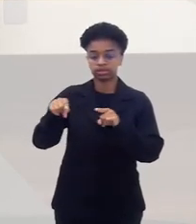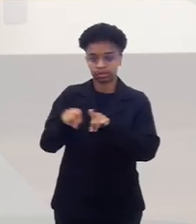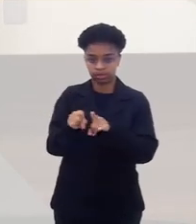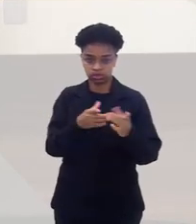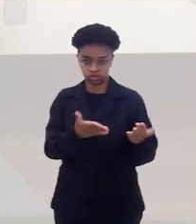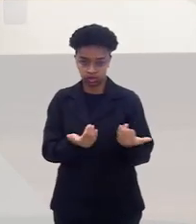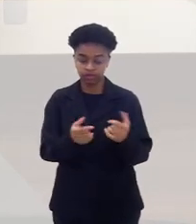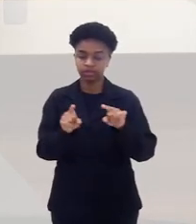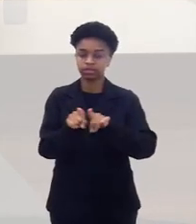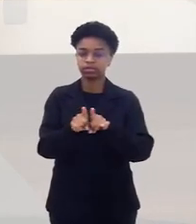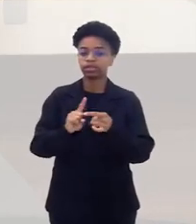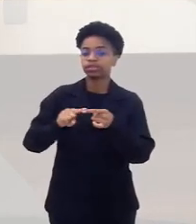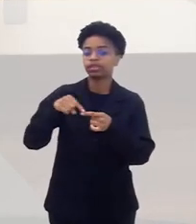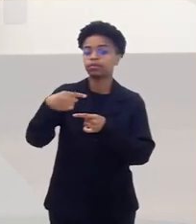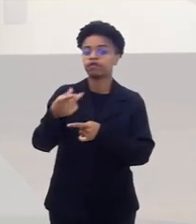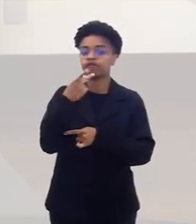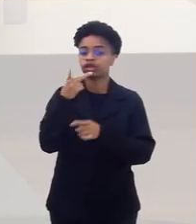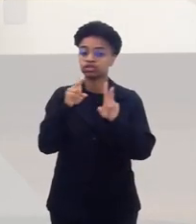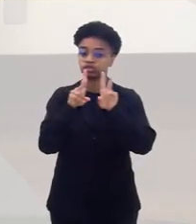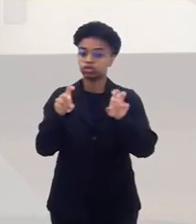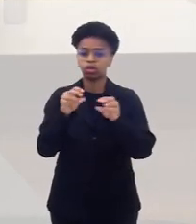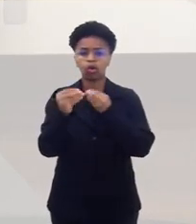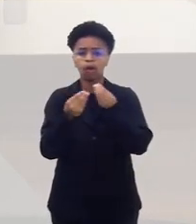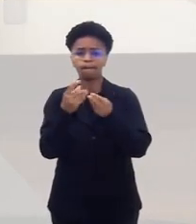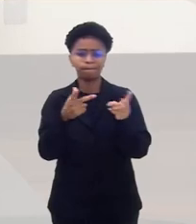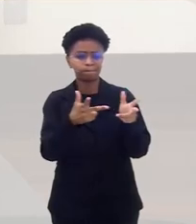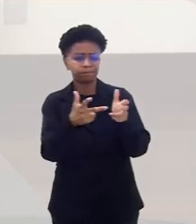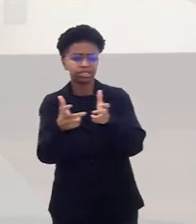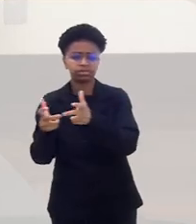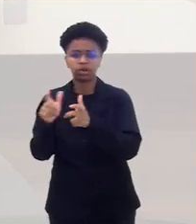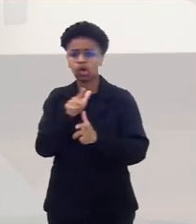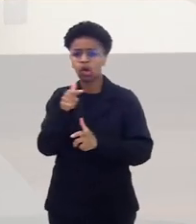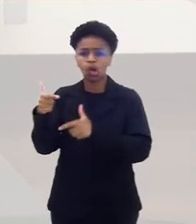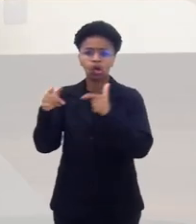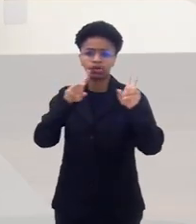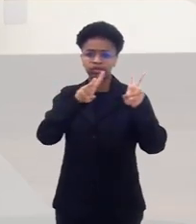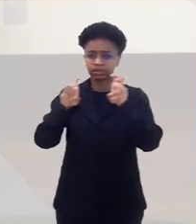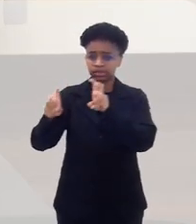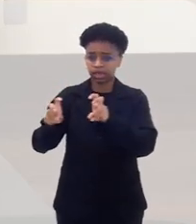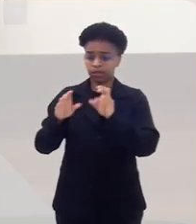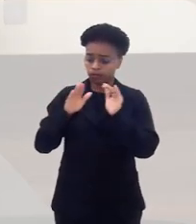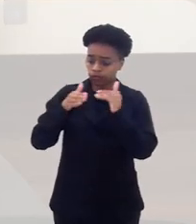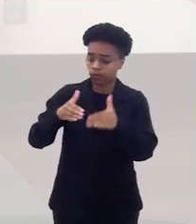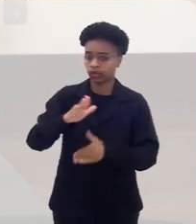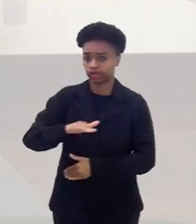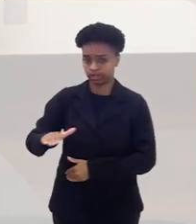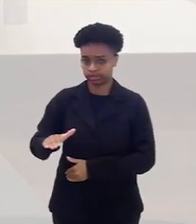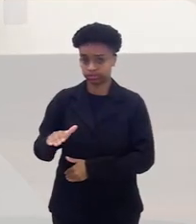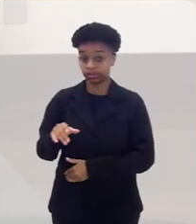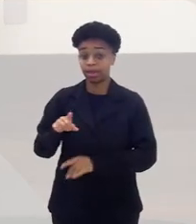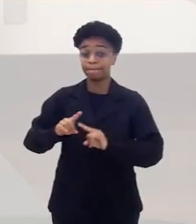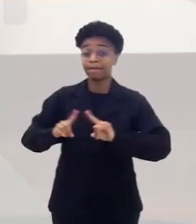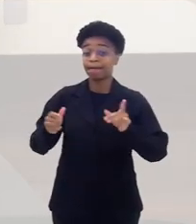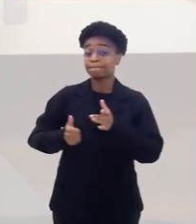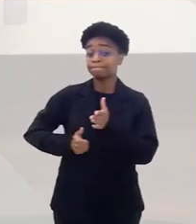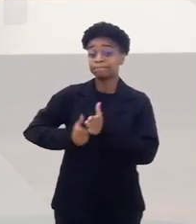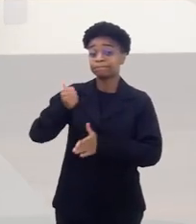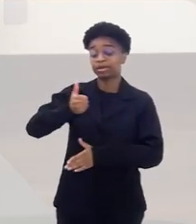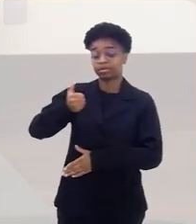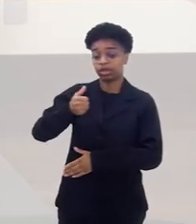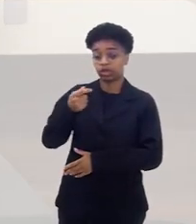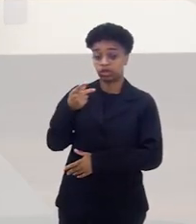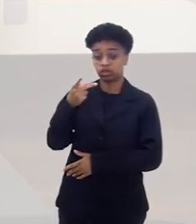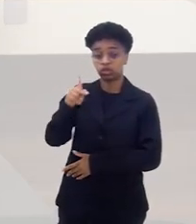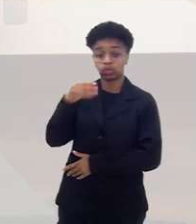falasse da sua observação a respeito de outras agendas relacionadas à criança. Mas, primeiro, a sua experiência de vida